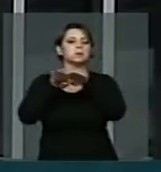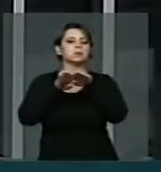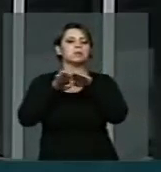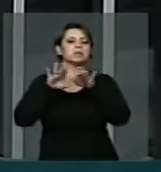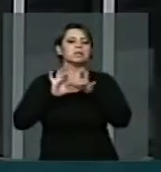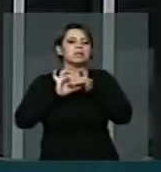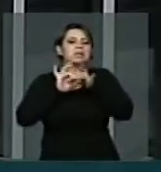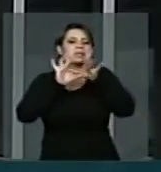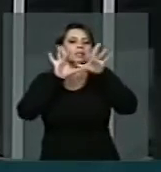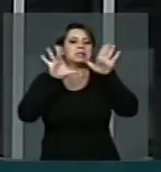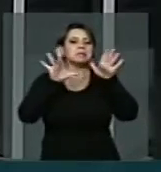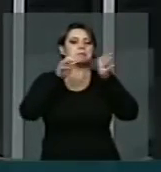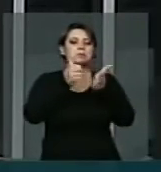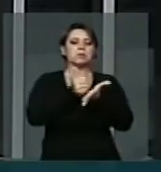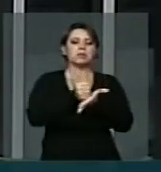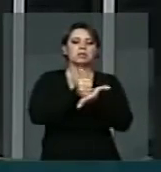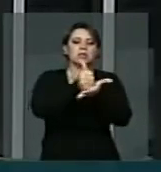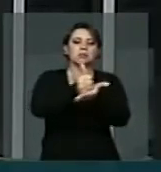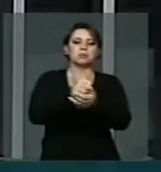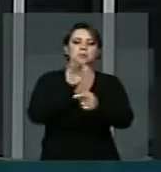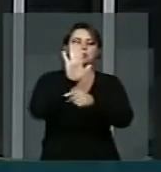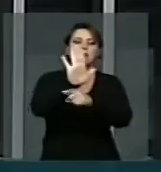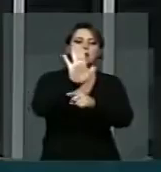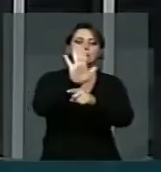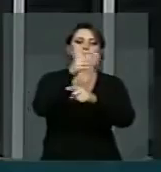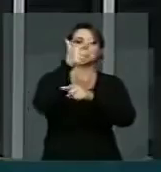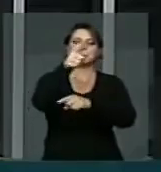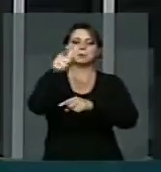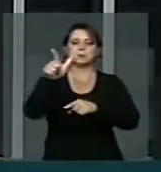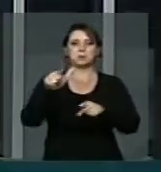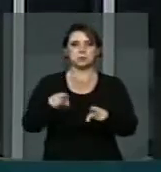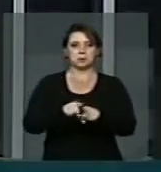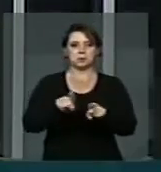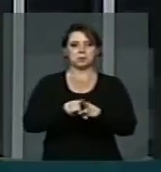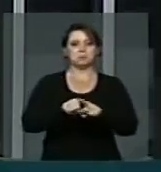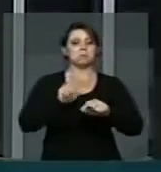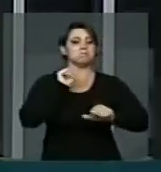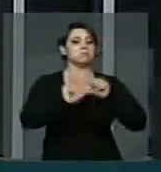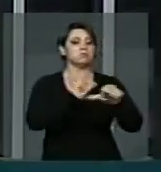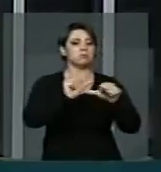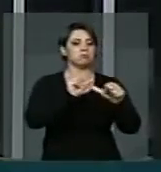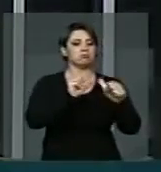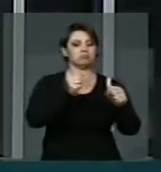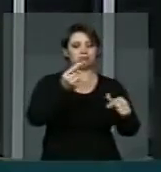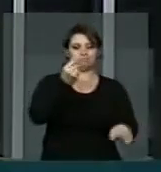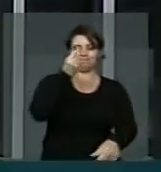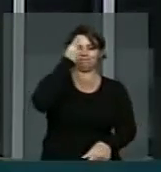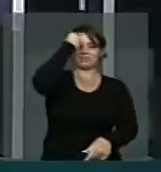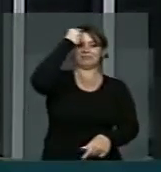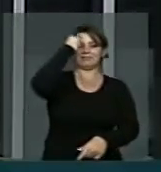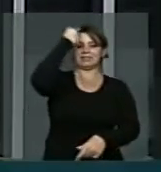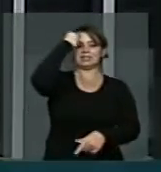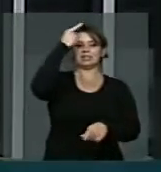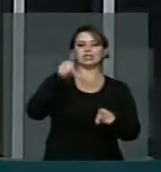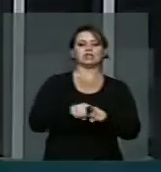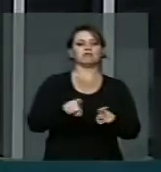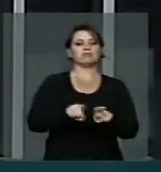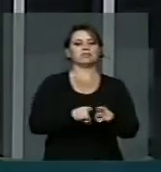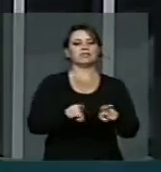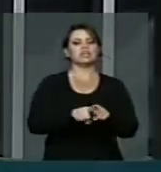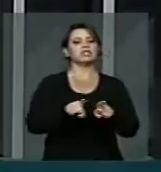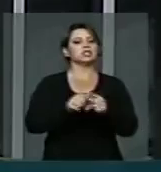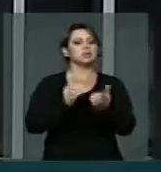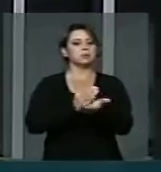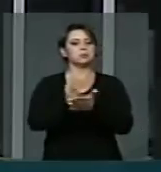pela nada idealista ação repressora da infantaria, da